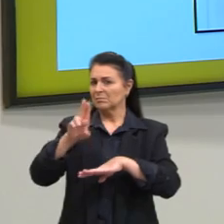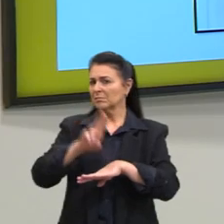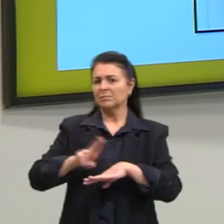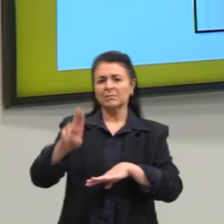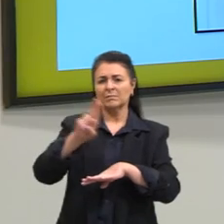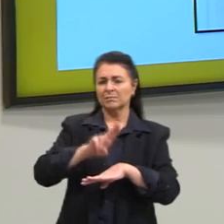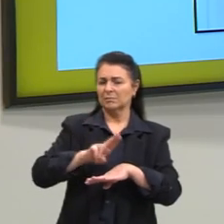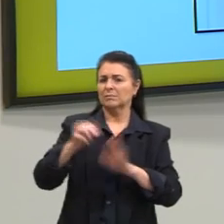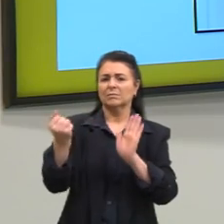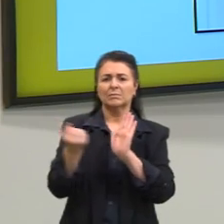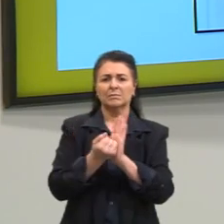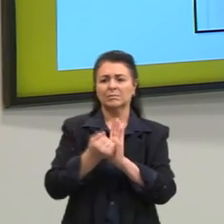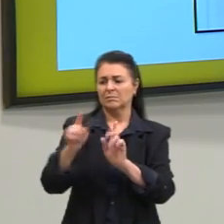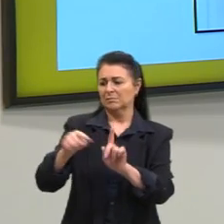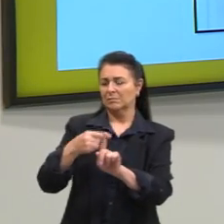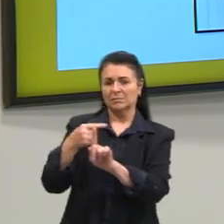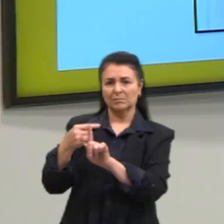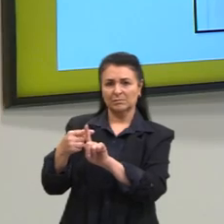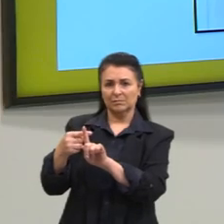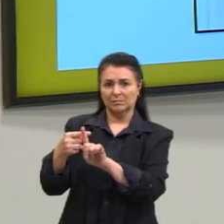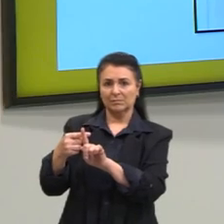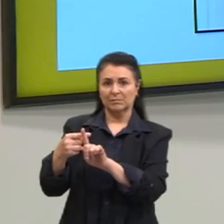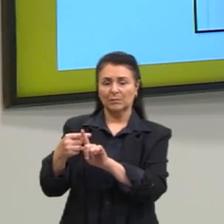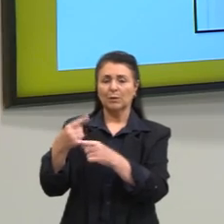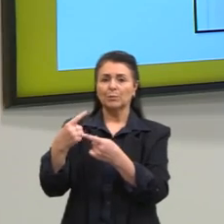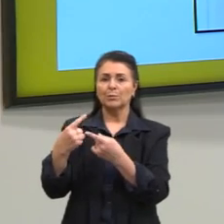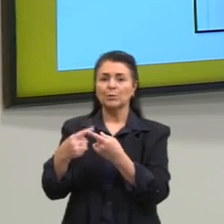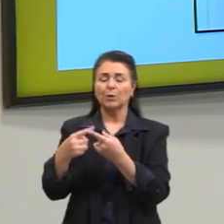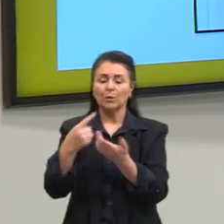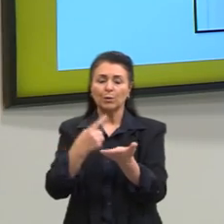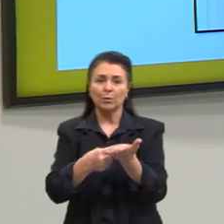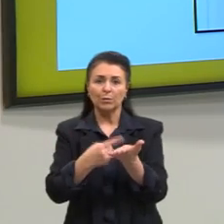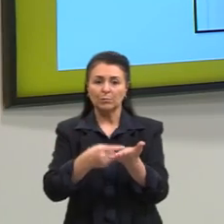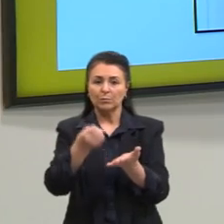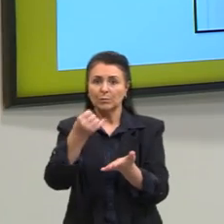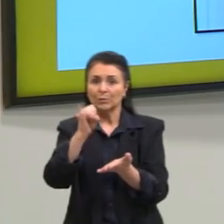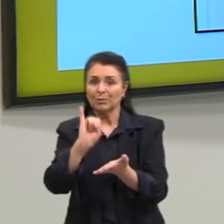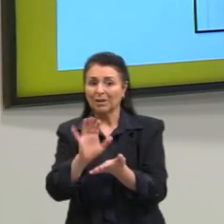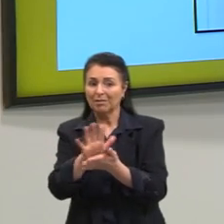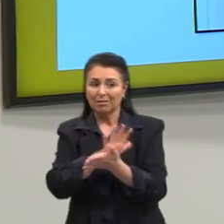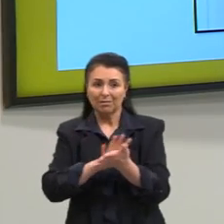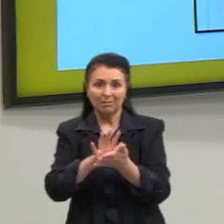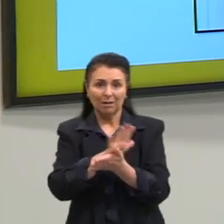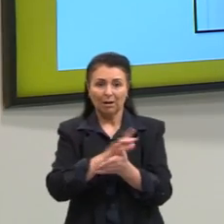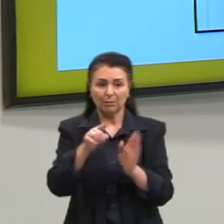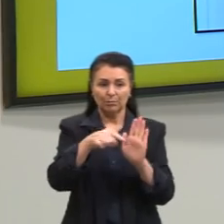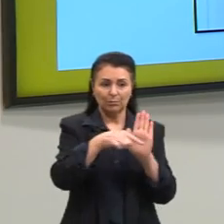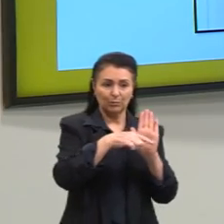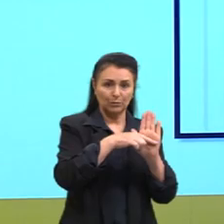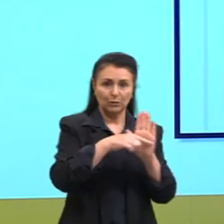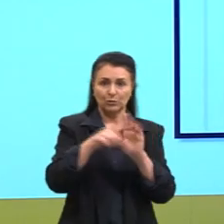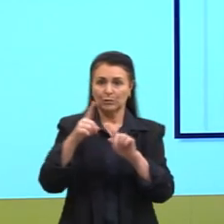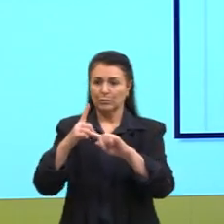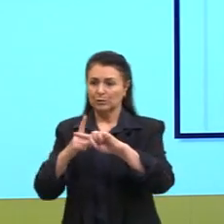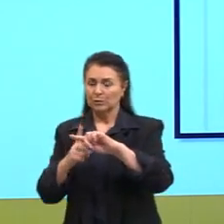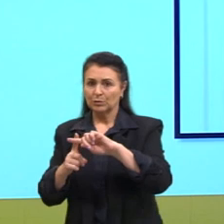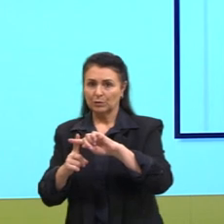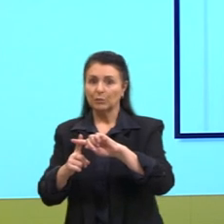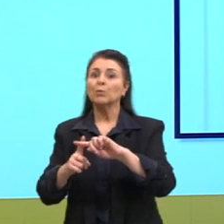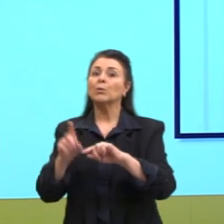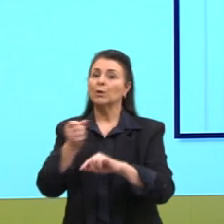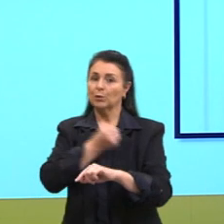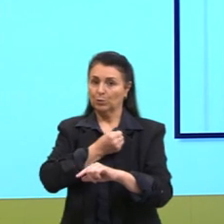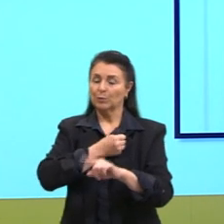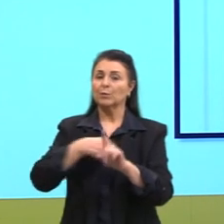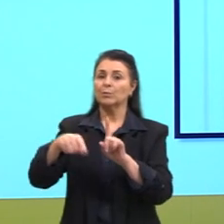usa o símbolo de mais, porque é convencionado que, se não tiver sinal nenhum, é positivo, então, números positivos,